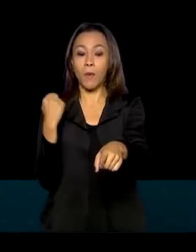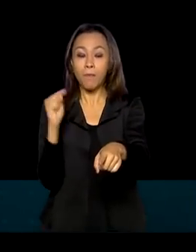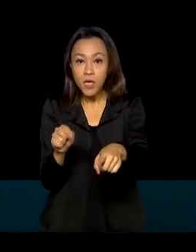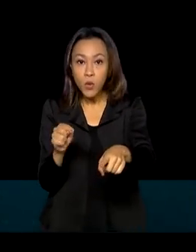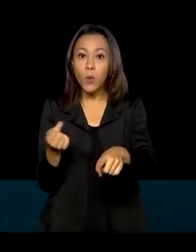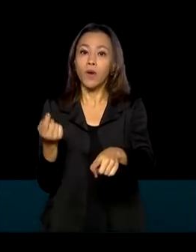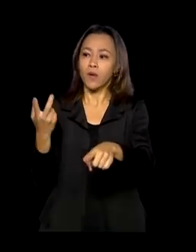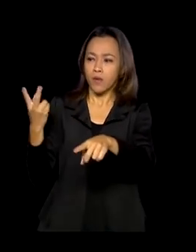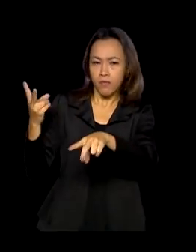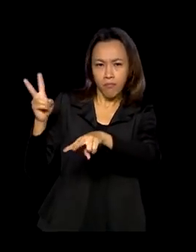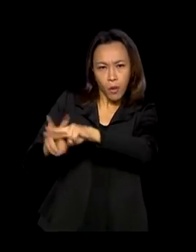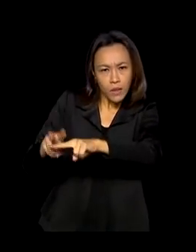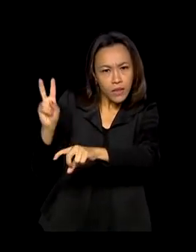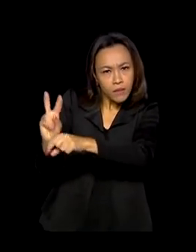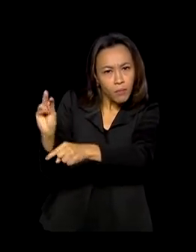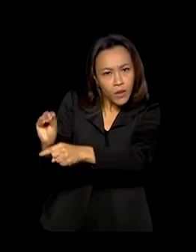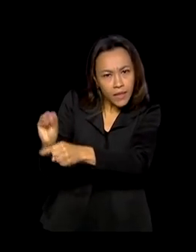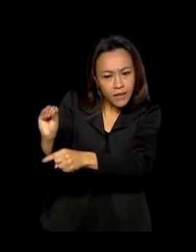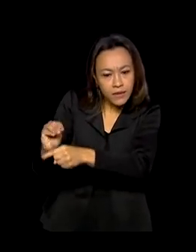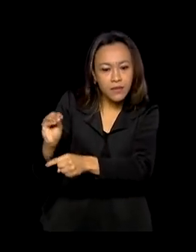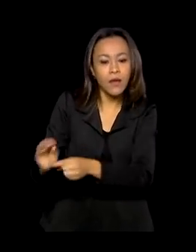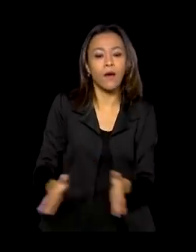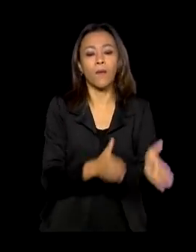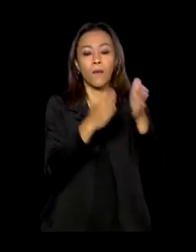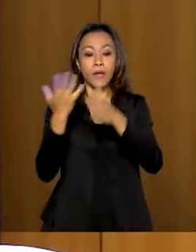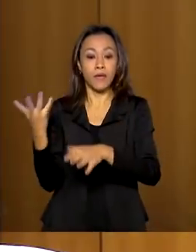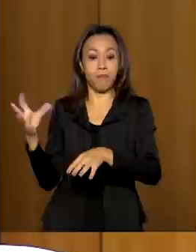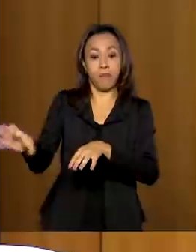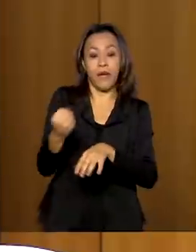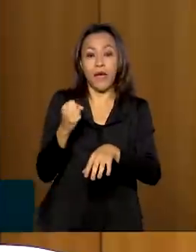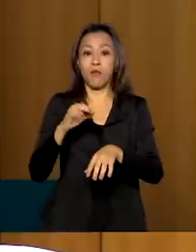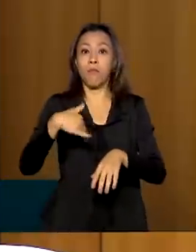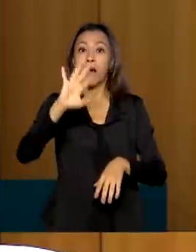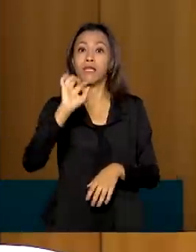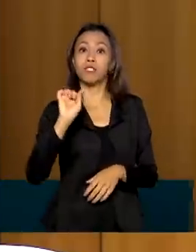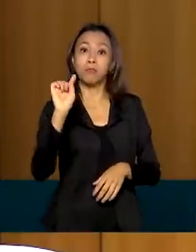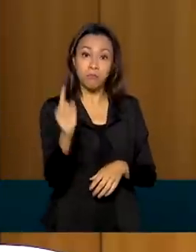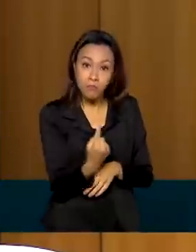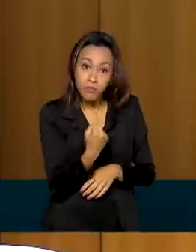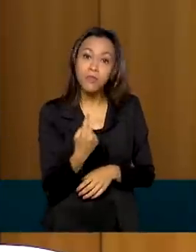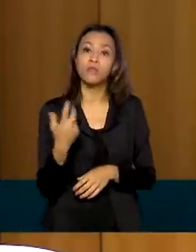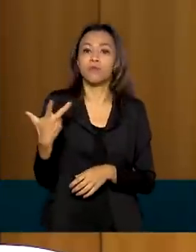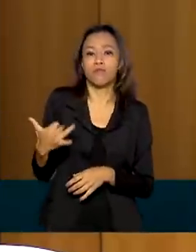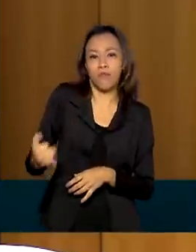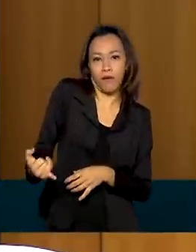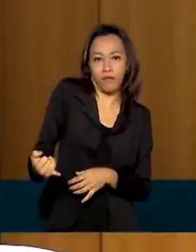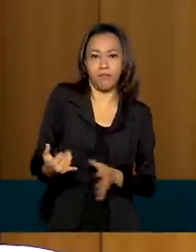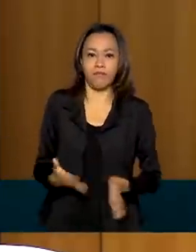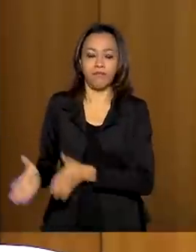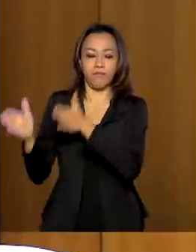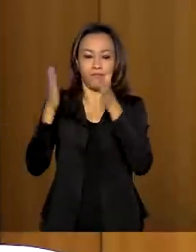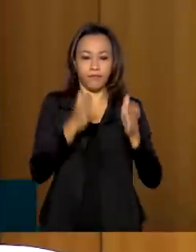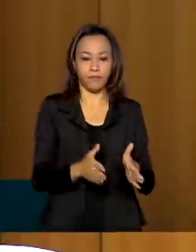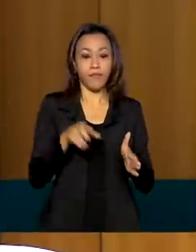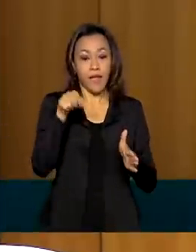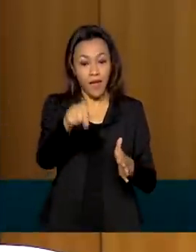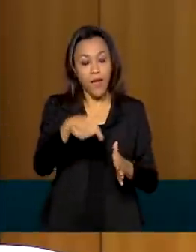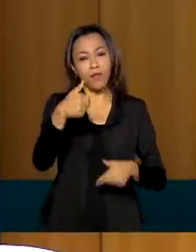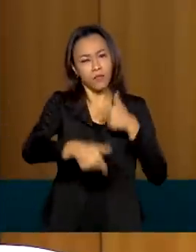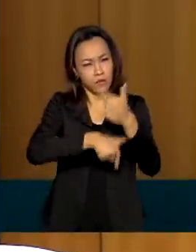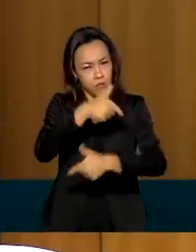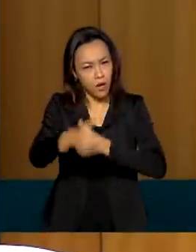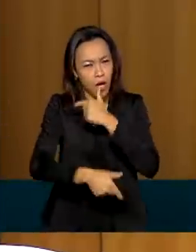e apreenderam mais de 1.350 armas. Essa operação visou um efeito preventivo,